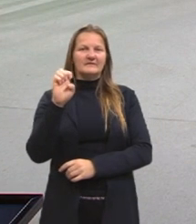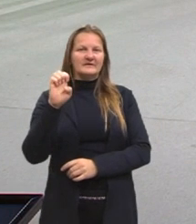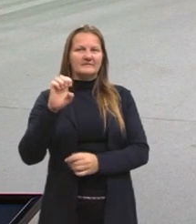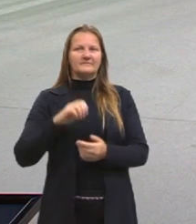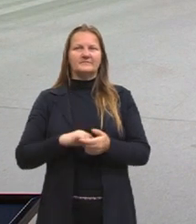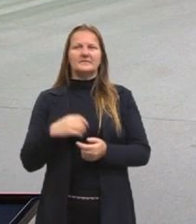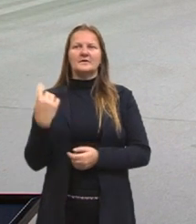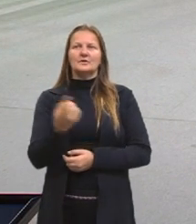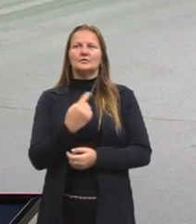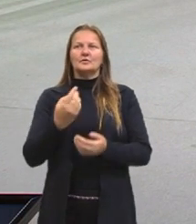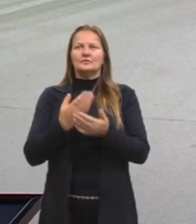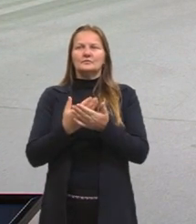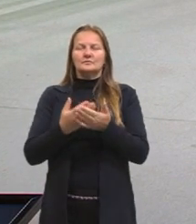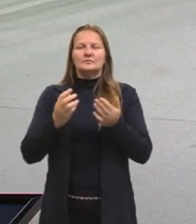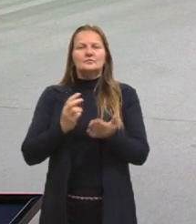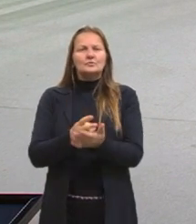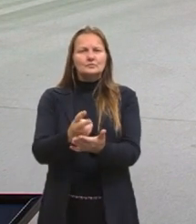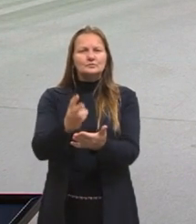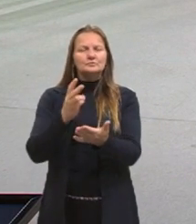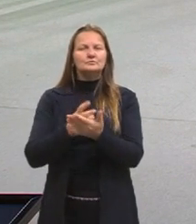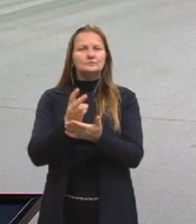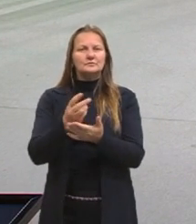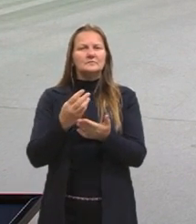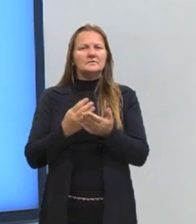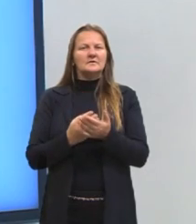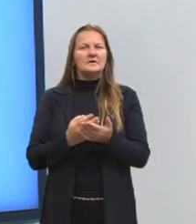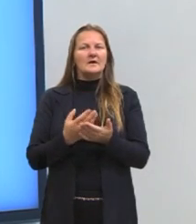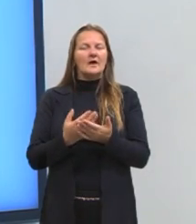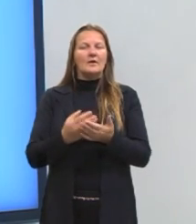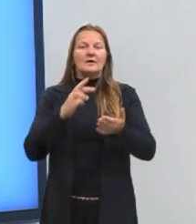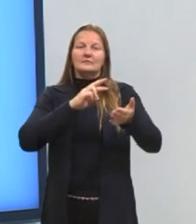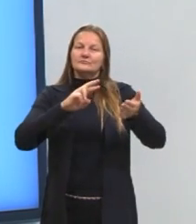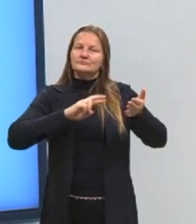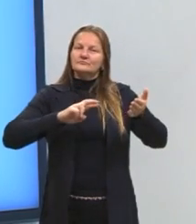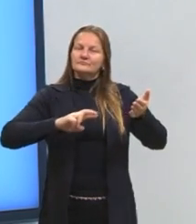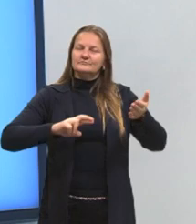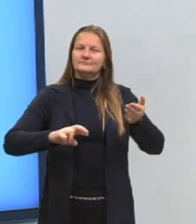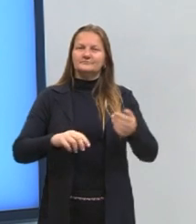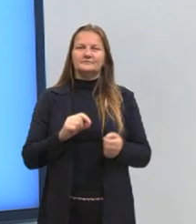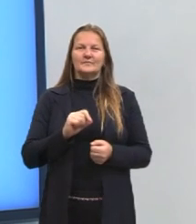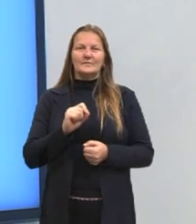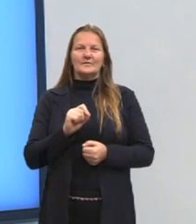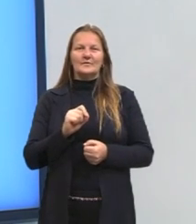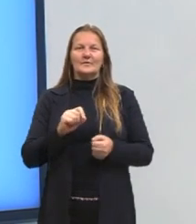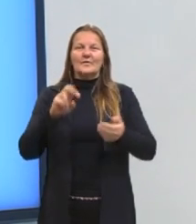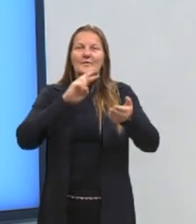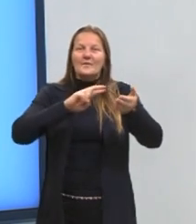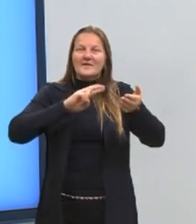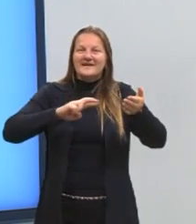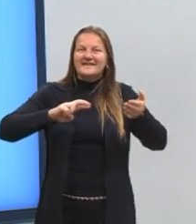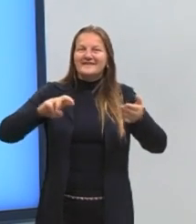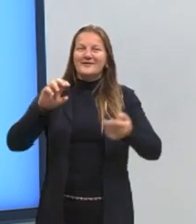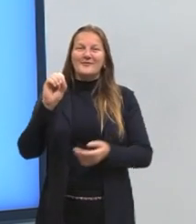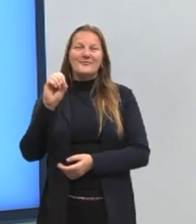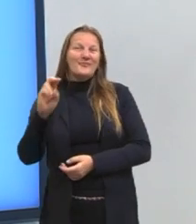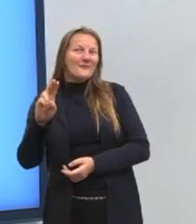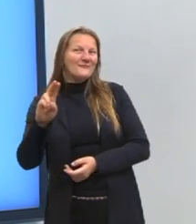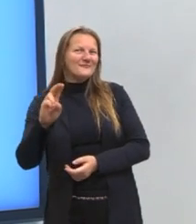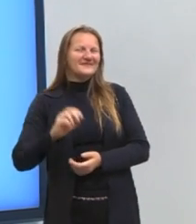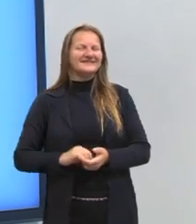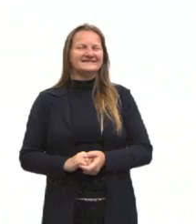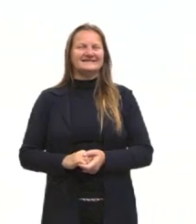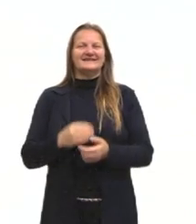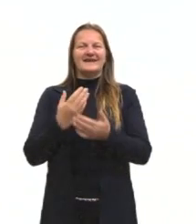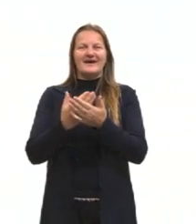vamos hoje dar continuidade para as nossas aulas de redação, para o nosso redacionou e vamos para a nossa aula